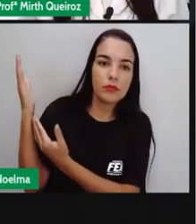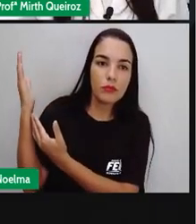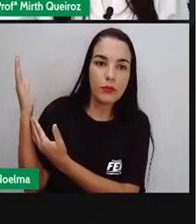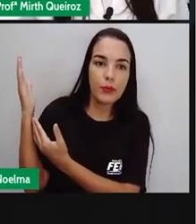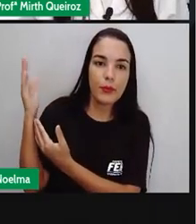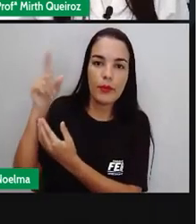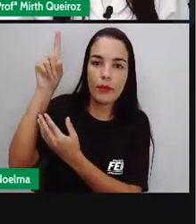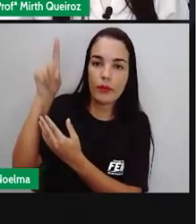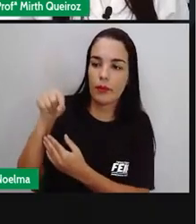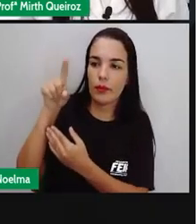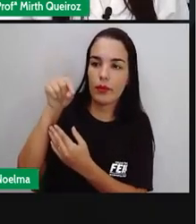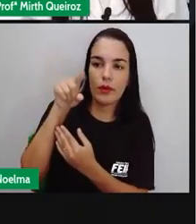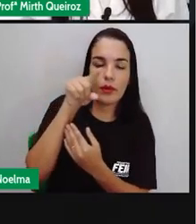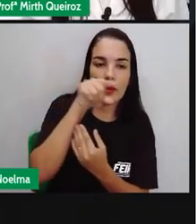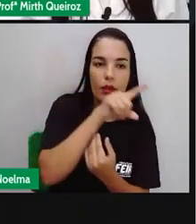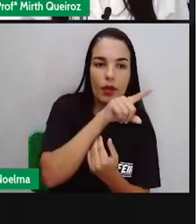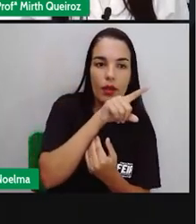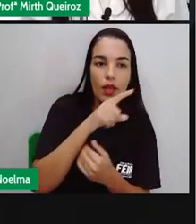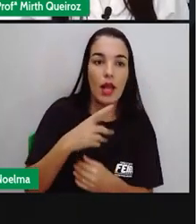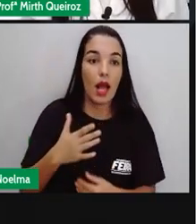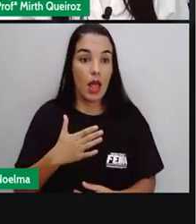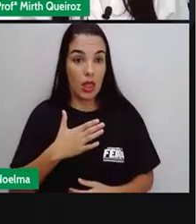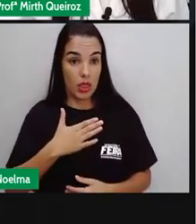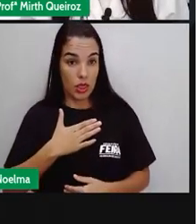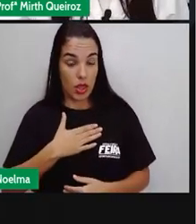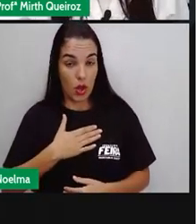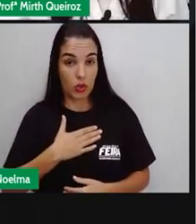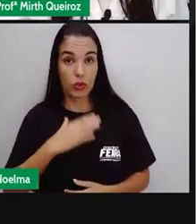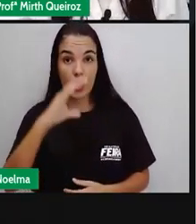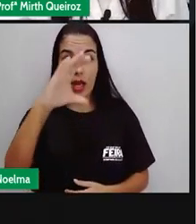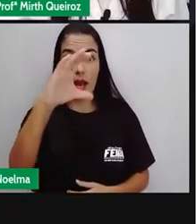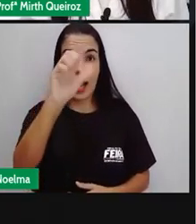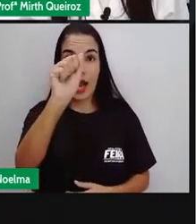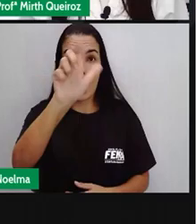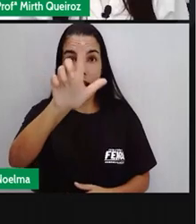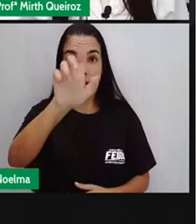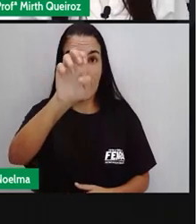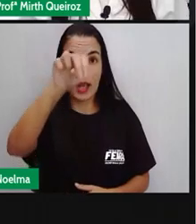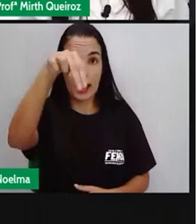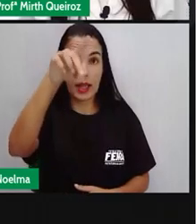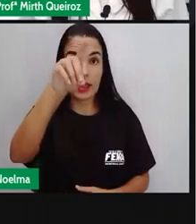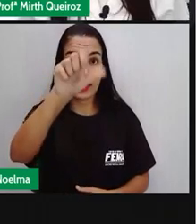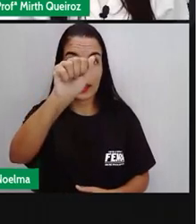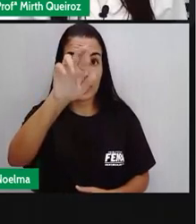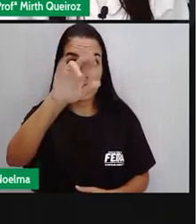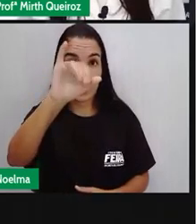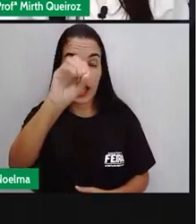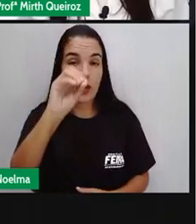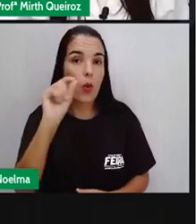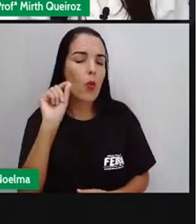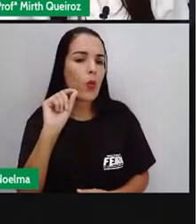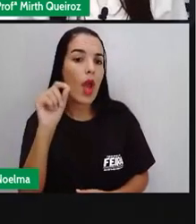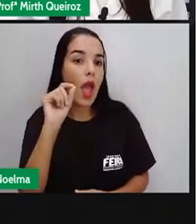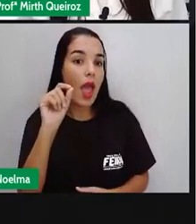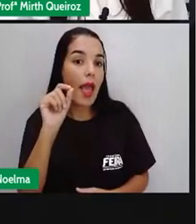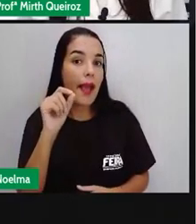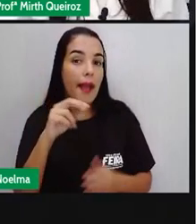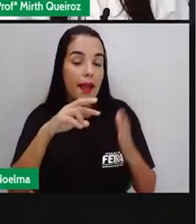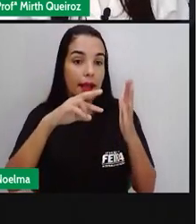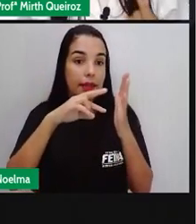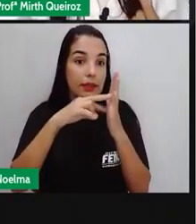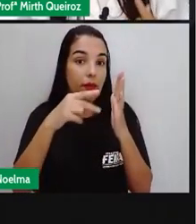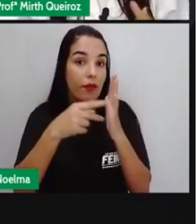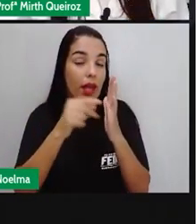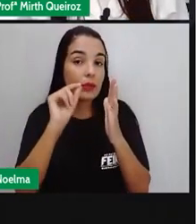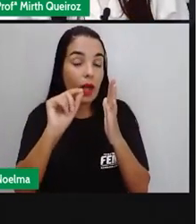marcar nosso calendário É o nascimento de Cristo O ano 1 começa justamente no ano em que Cristo